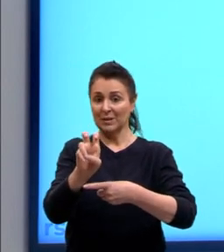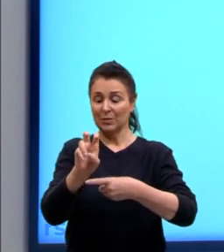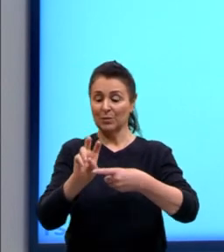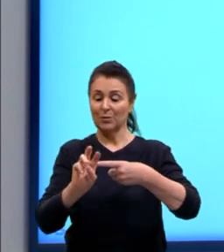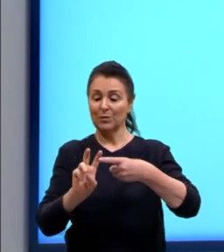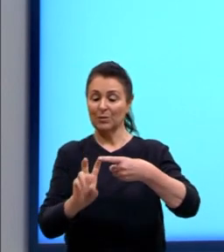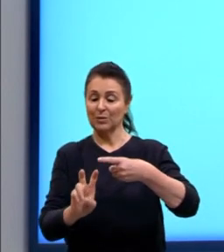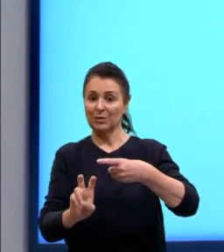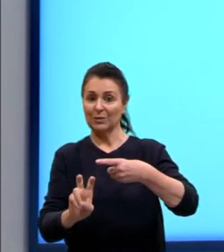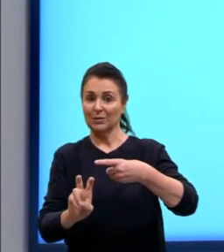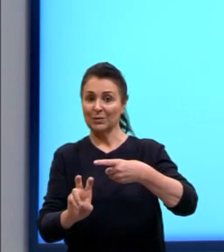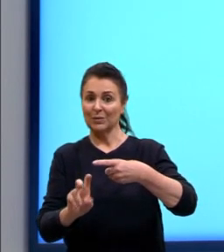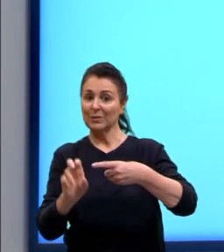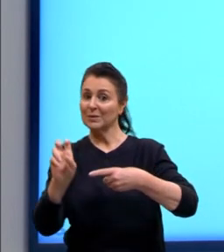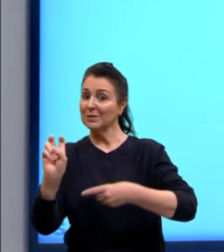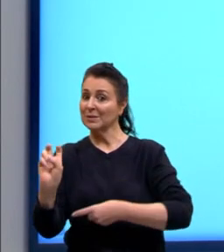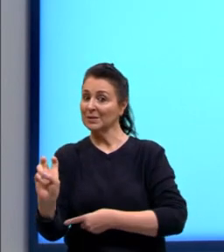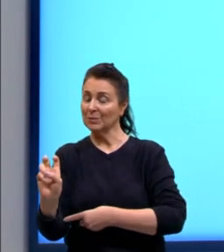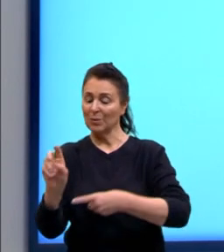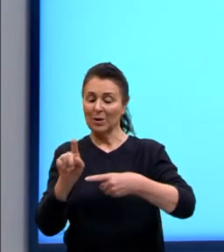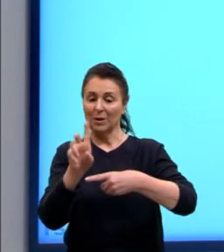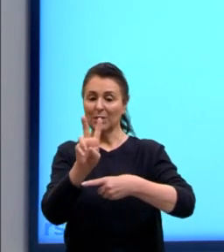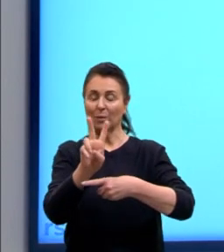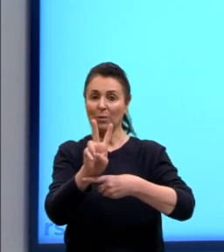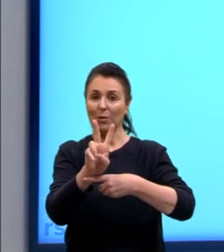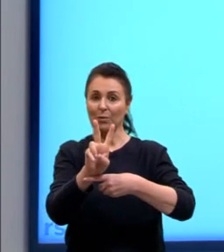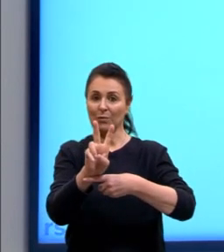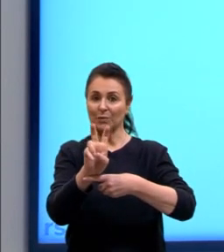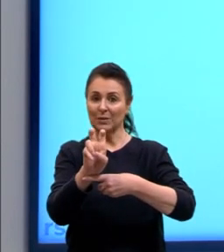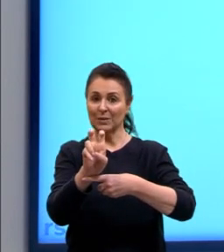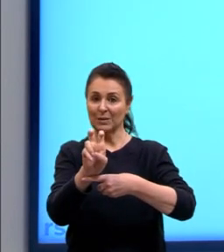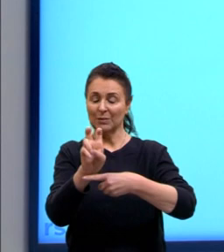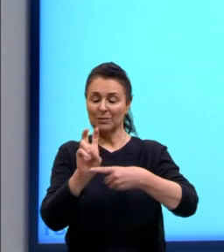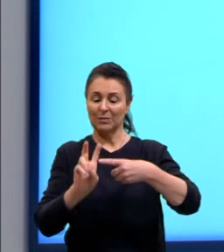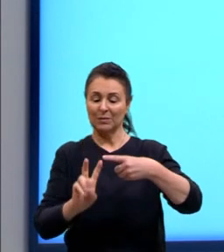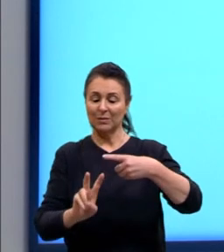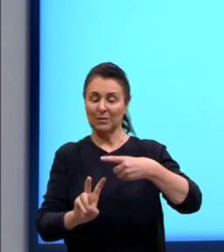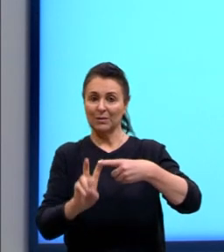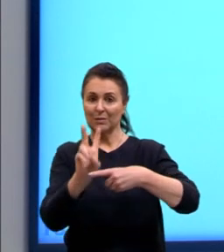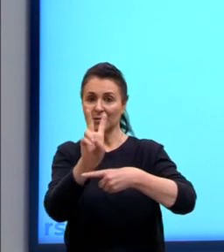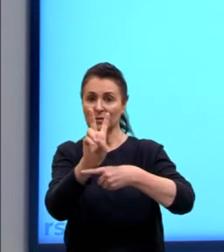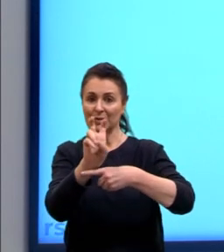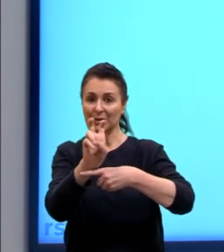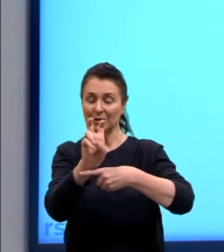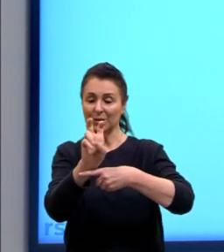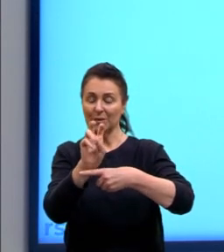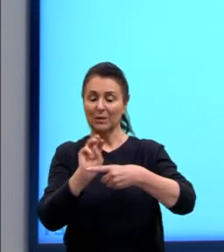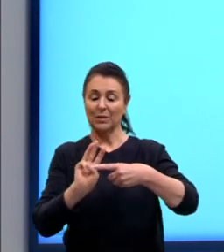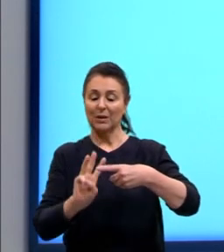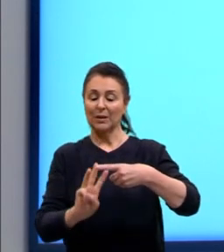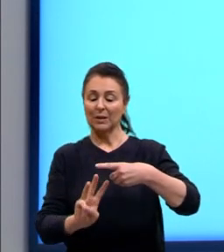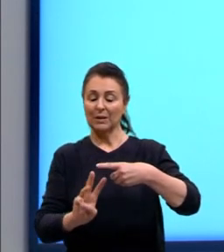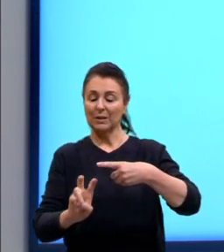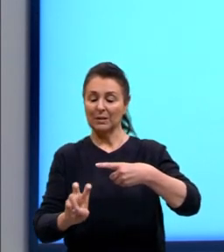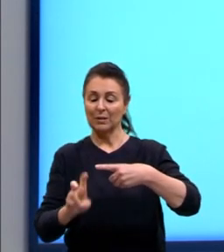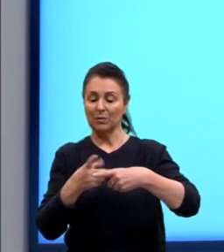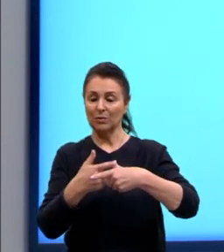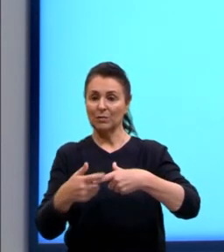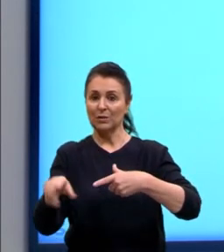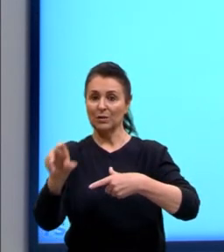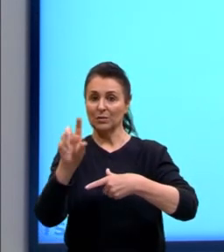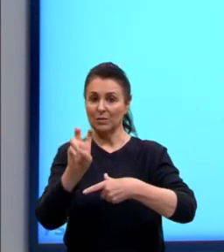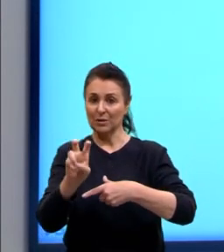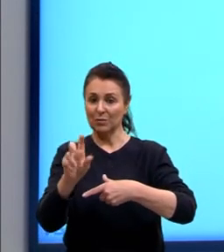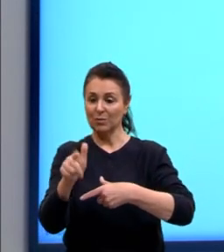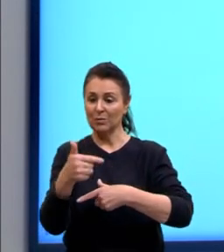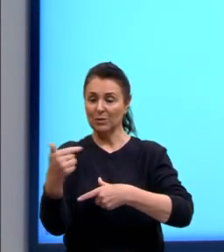é 5. Nosso numerador, então, fica o número 5. 35 dividido por 5 é 7.